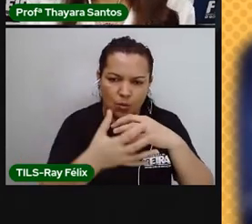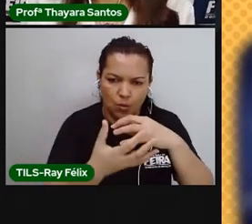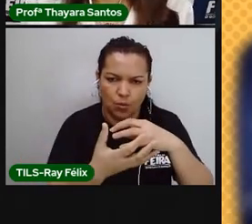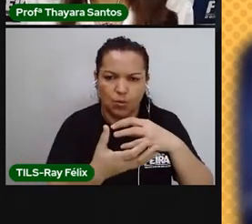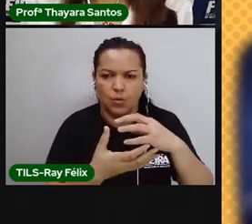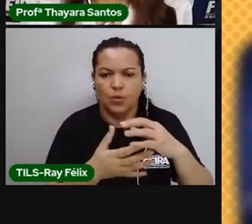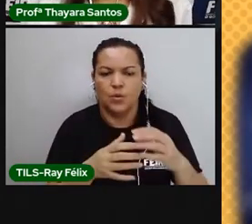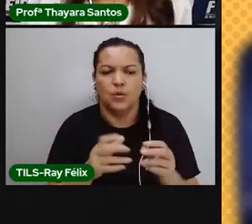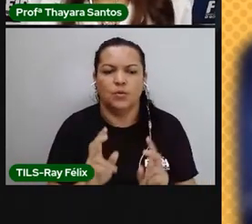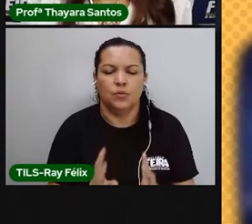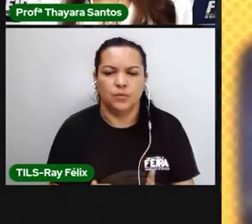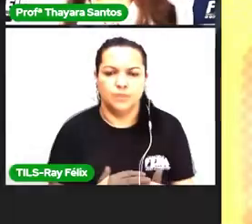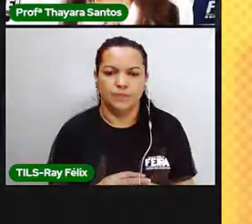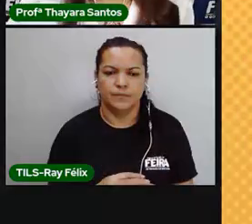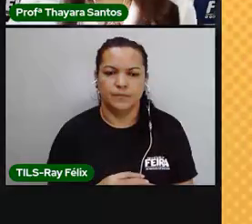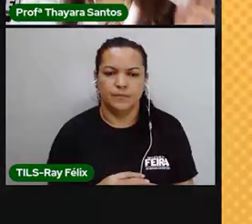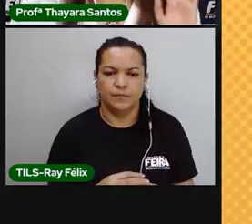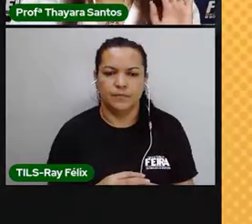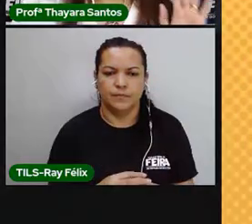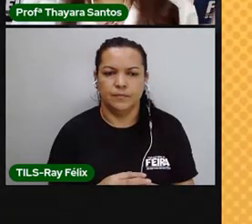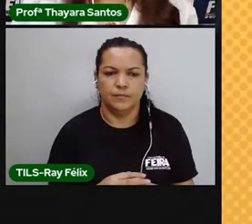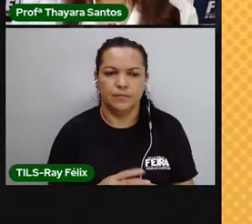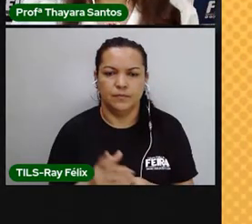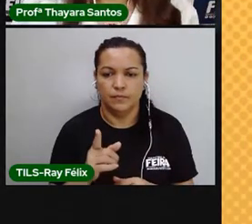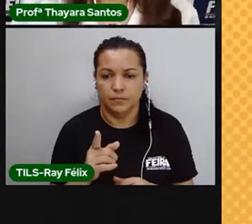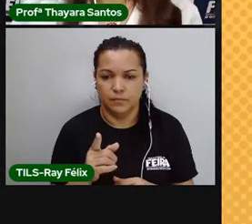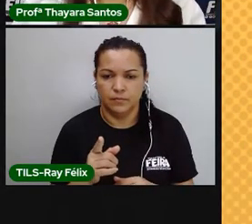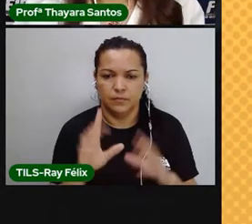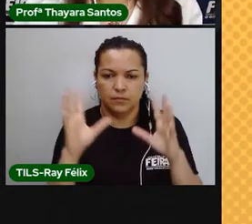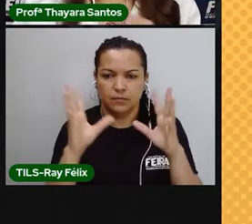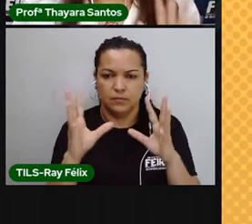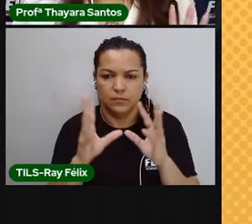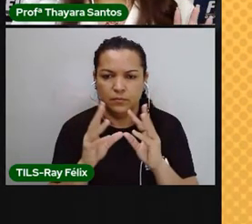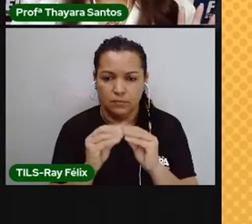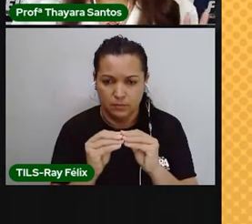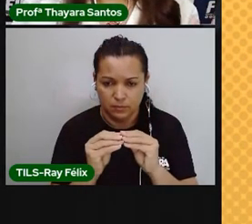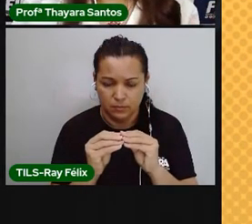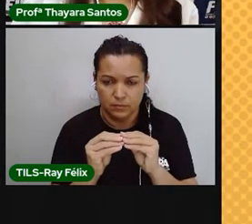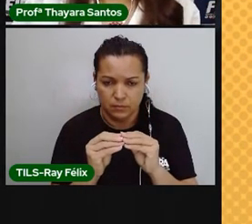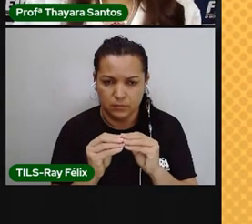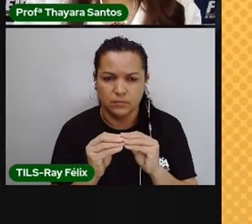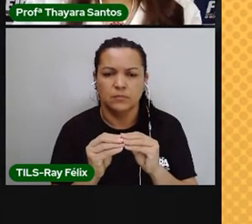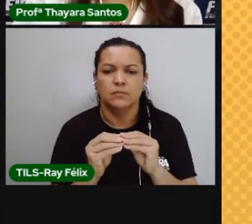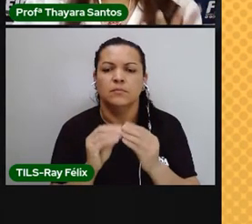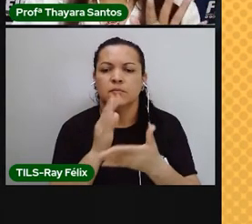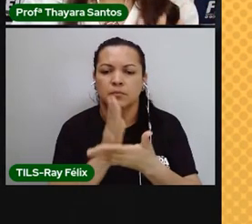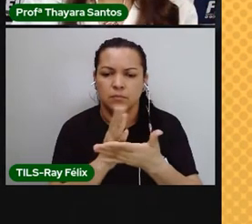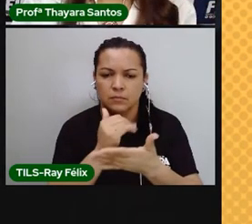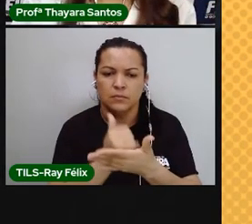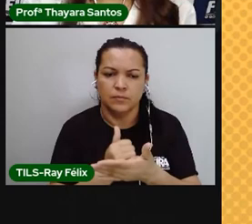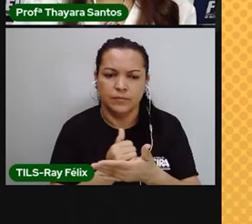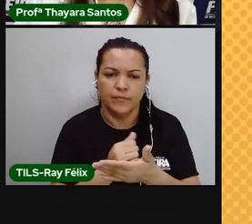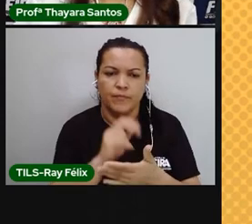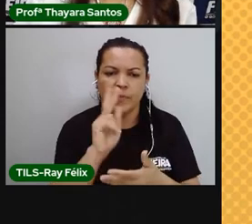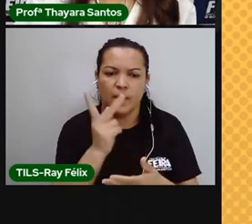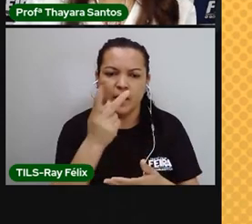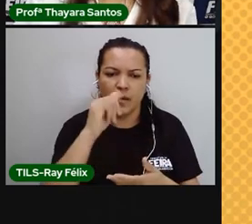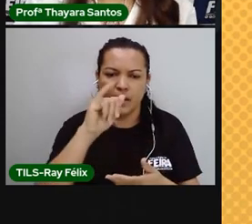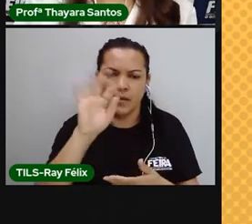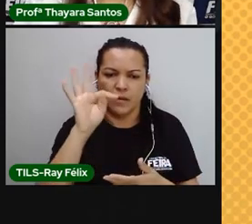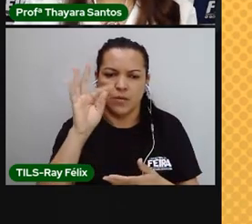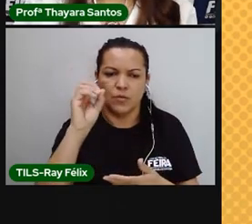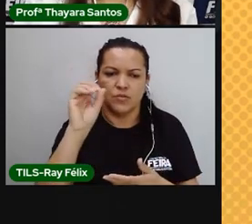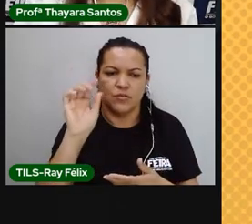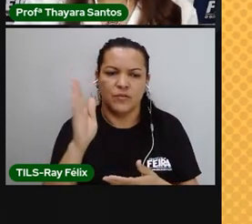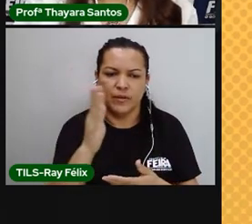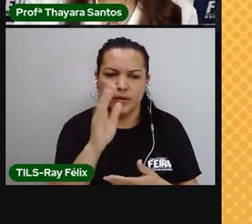Vamos lá continuar, então. Então, em resumo, as camadas externas da Terra são a hidrosfera e a atmosfera,